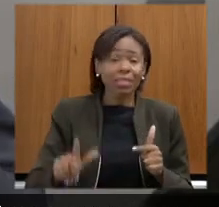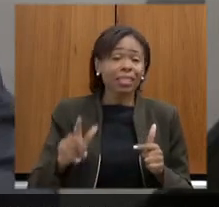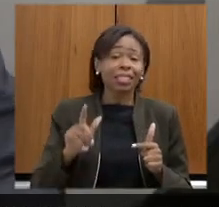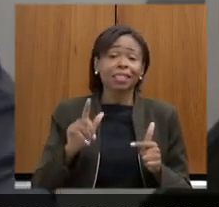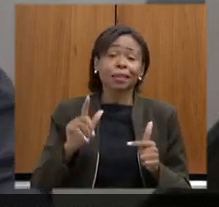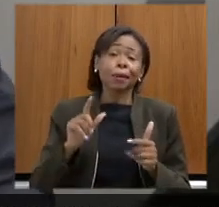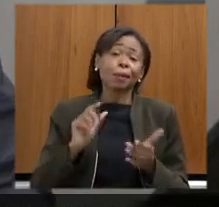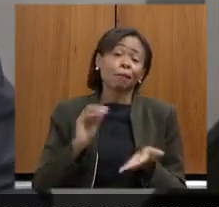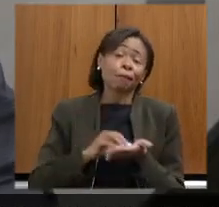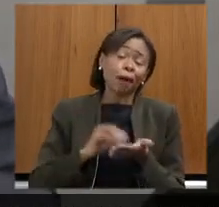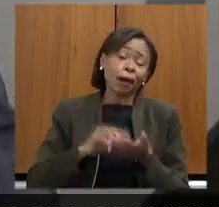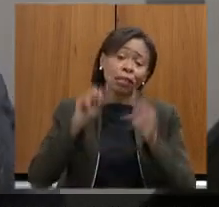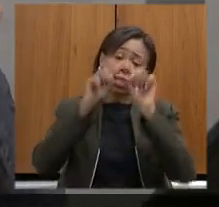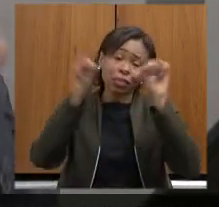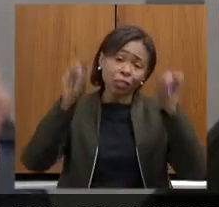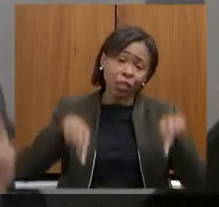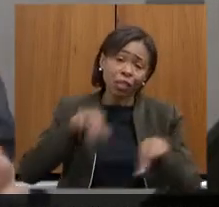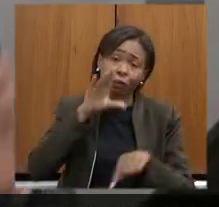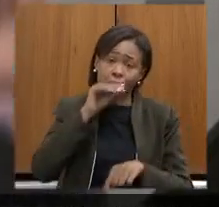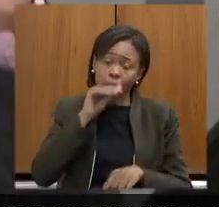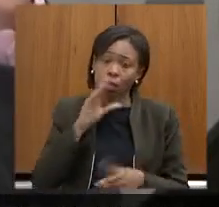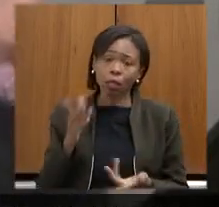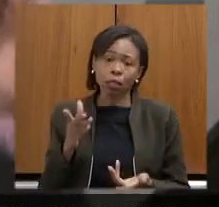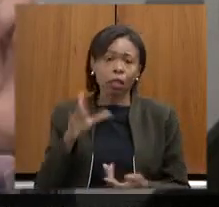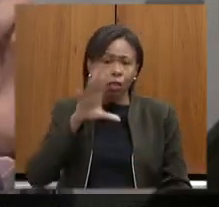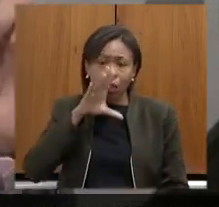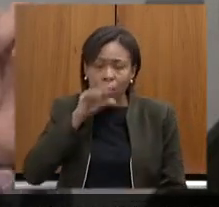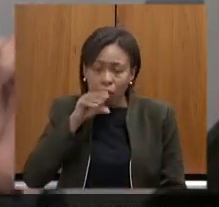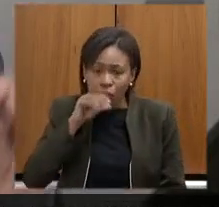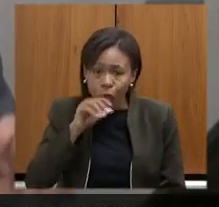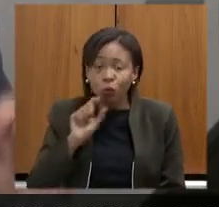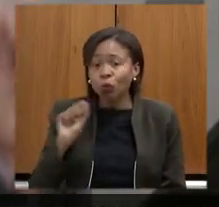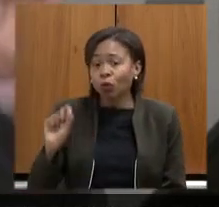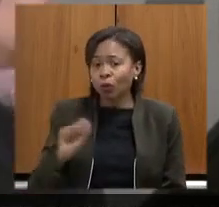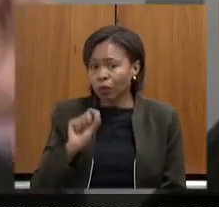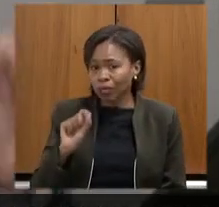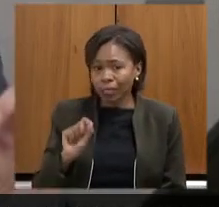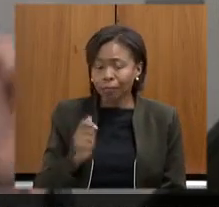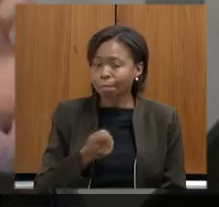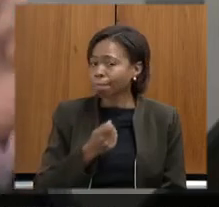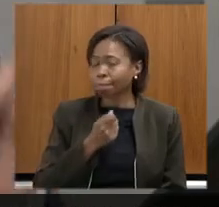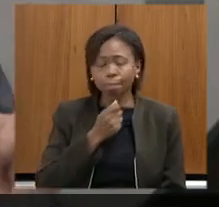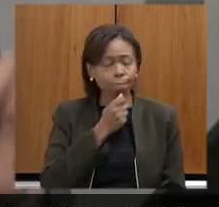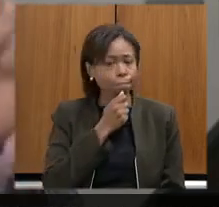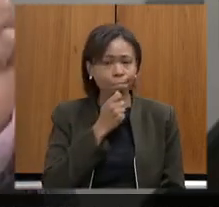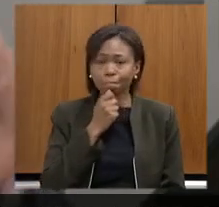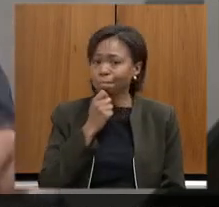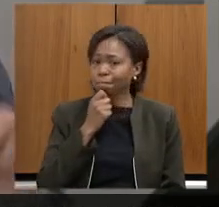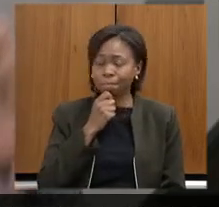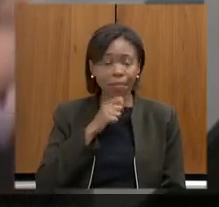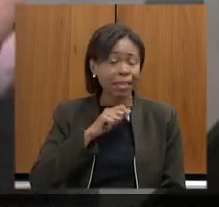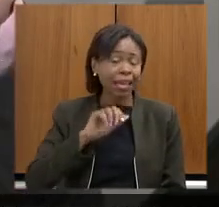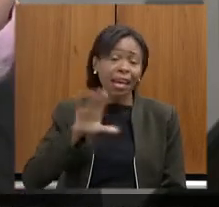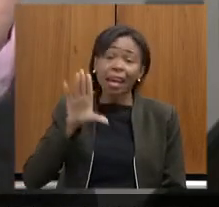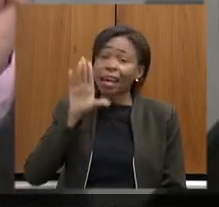servidores que não volto a dizer não são ainda não são servidores